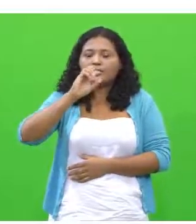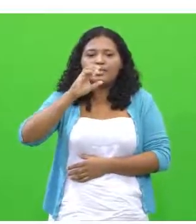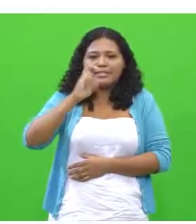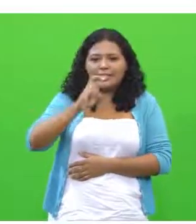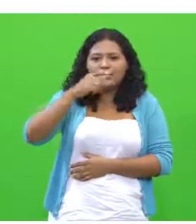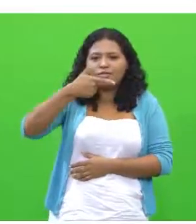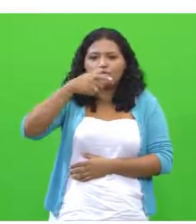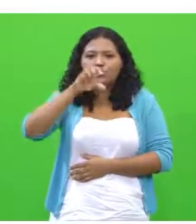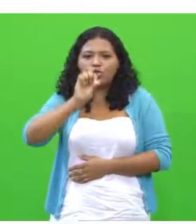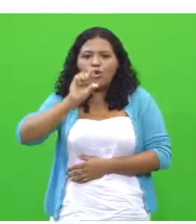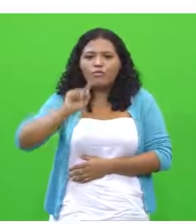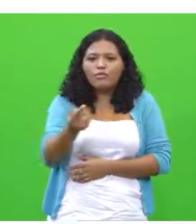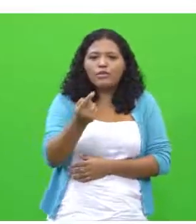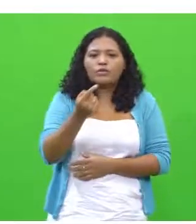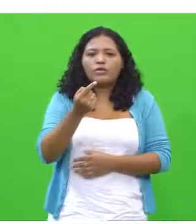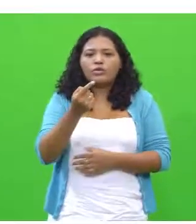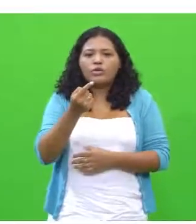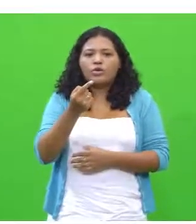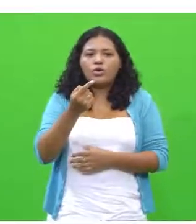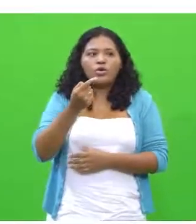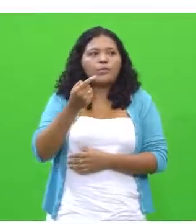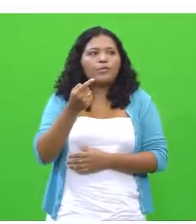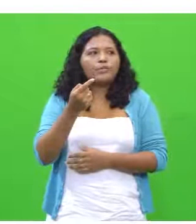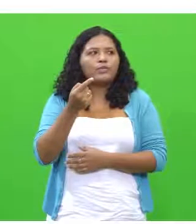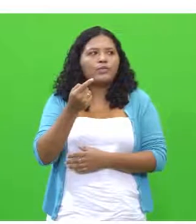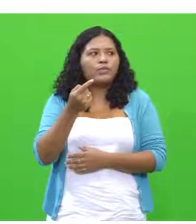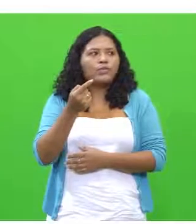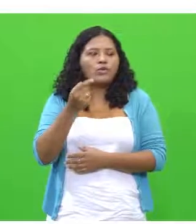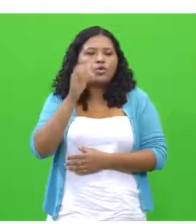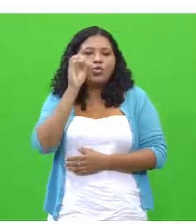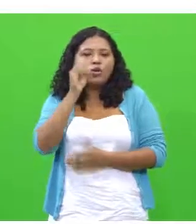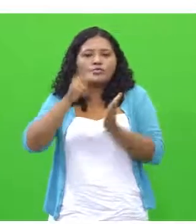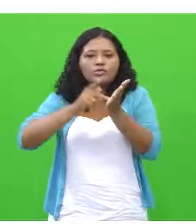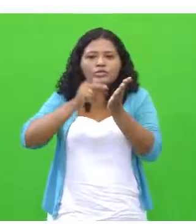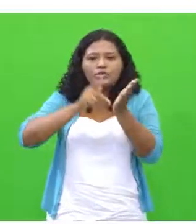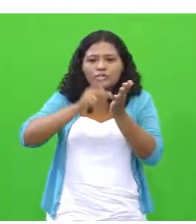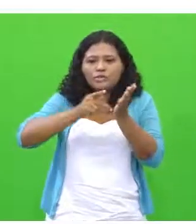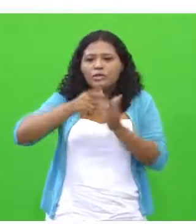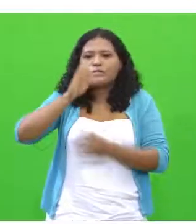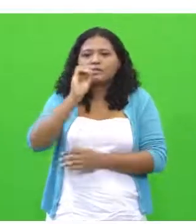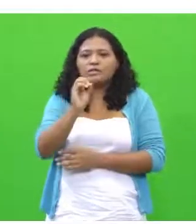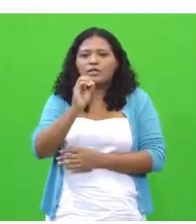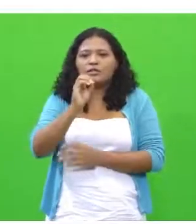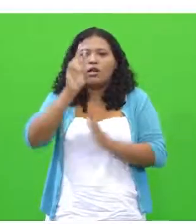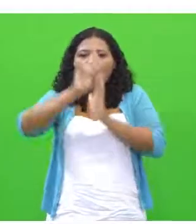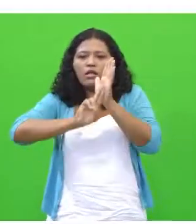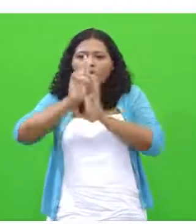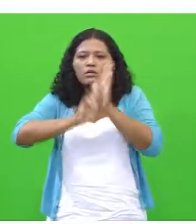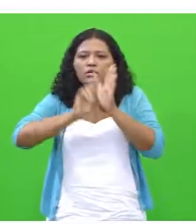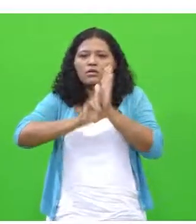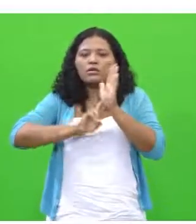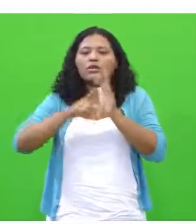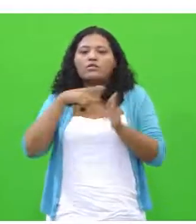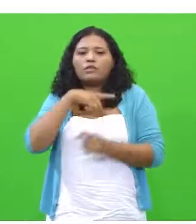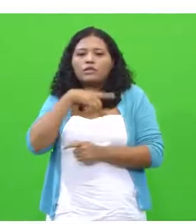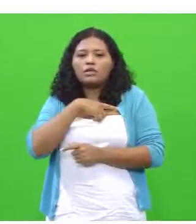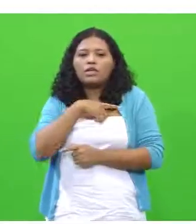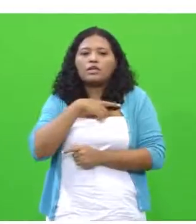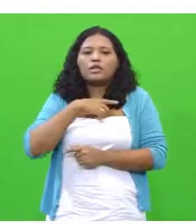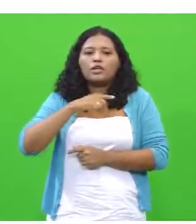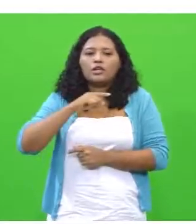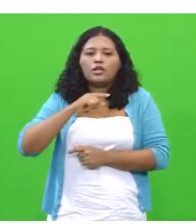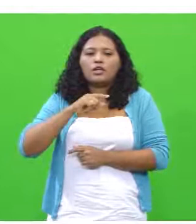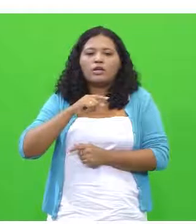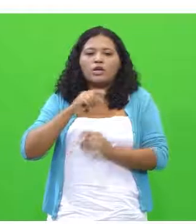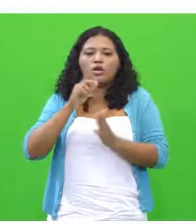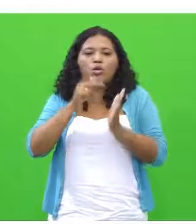529.347 pessoas com a nota 0 em redação. E nós vamos ter com nota 1